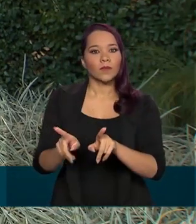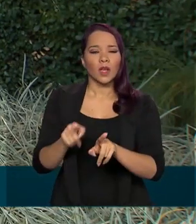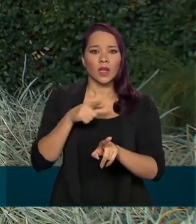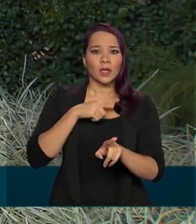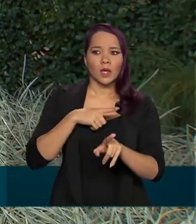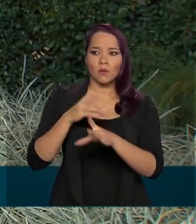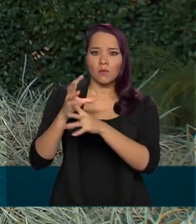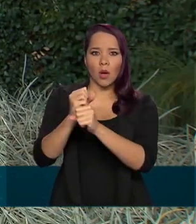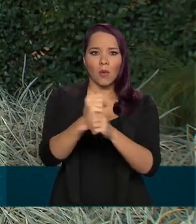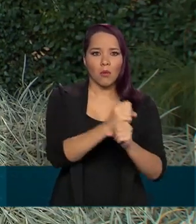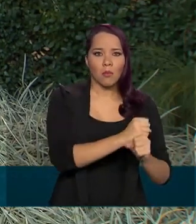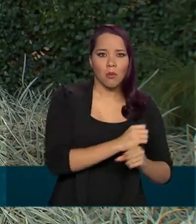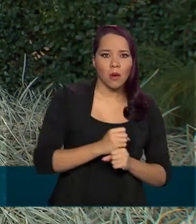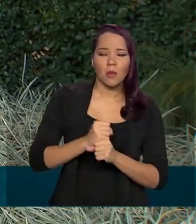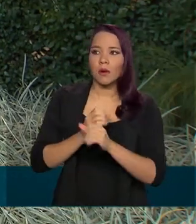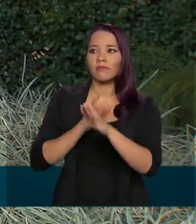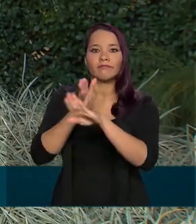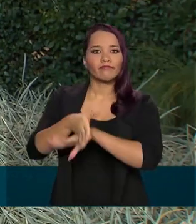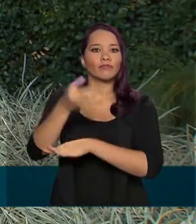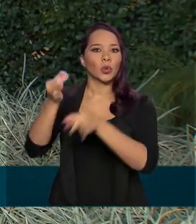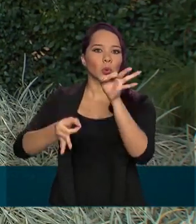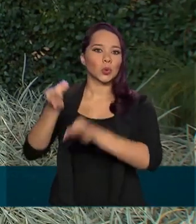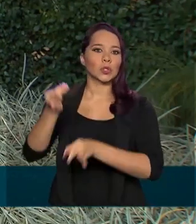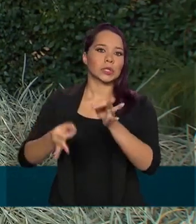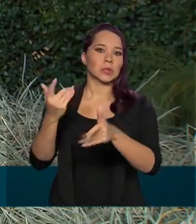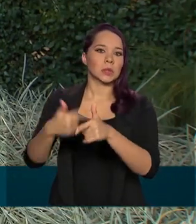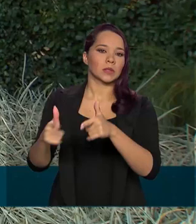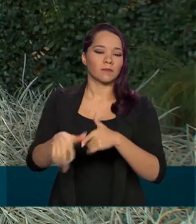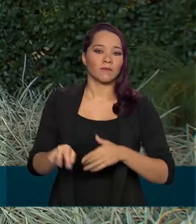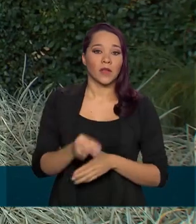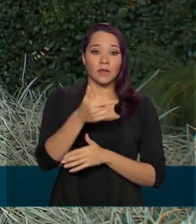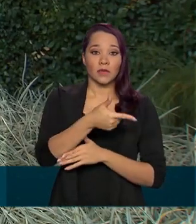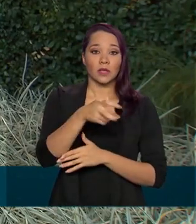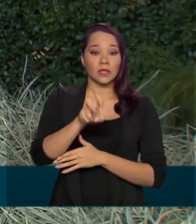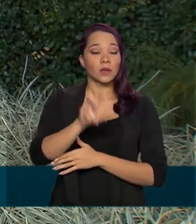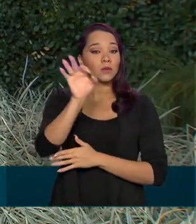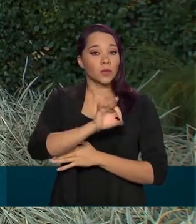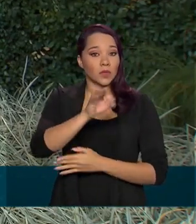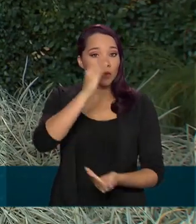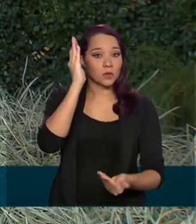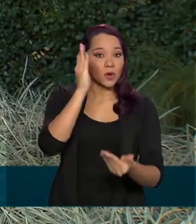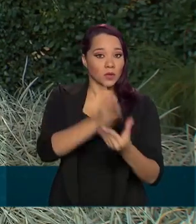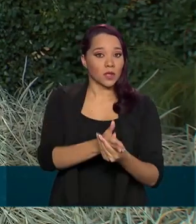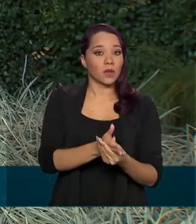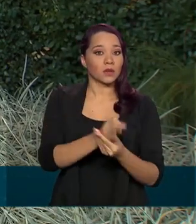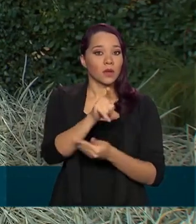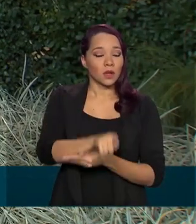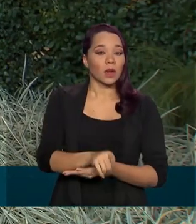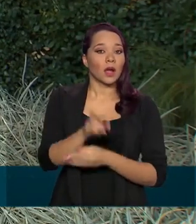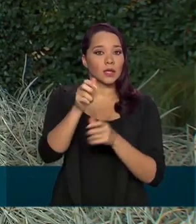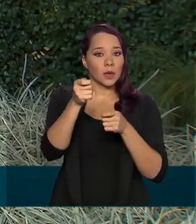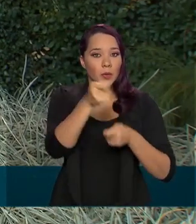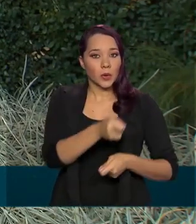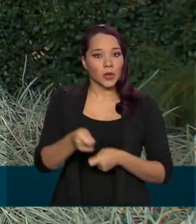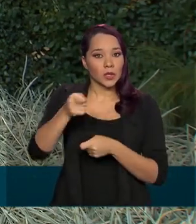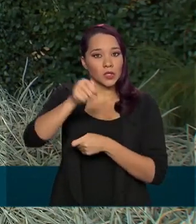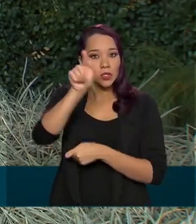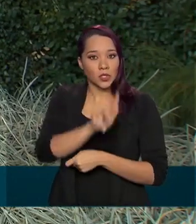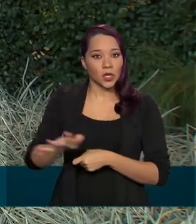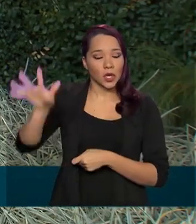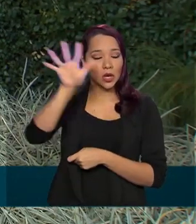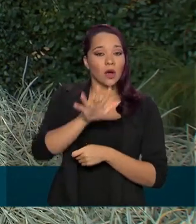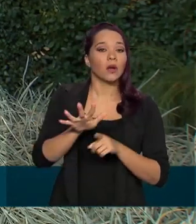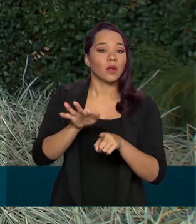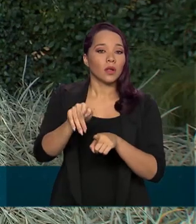cumulativas que vão parar na Justiça. 25% do total de processos da Procuradoria Geral da Fazenda Nacional